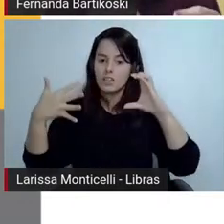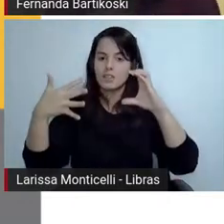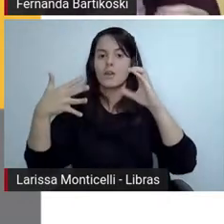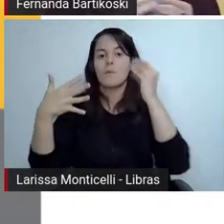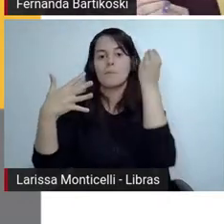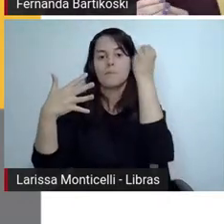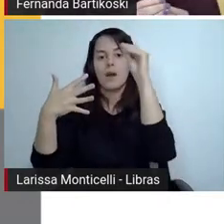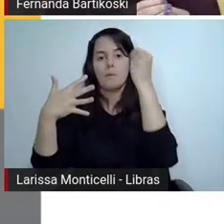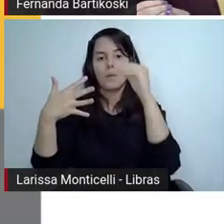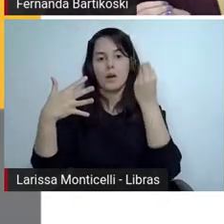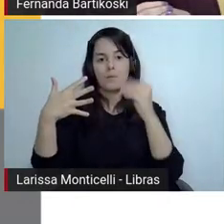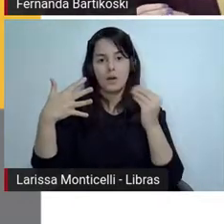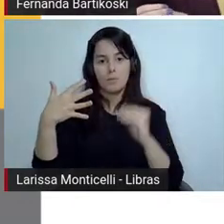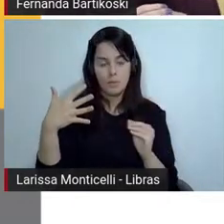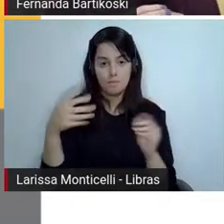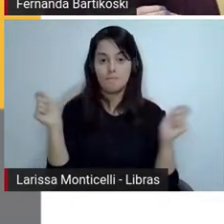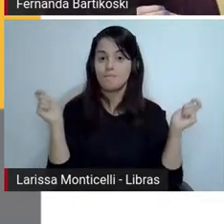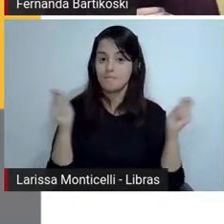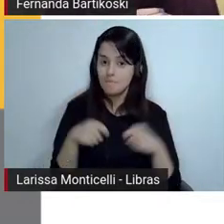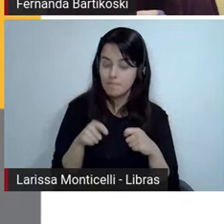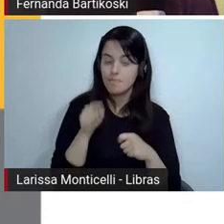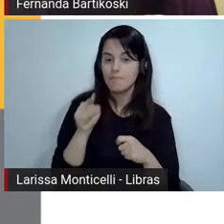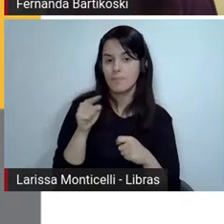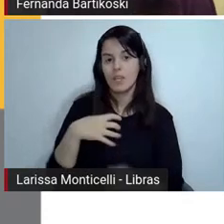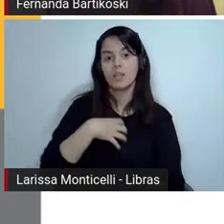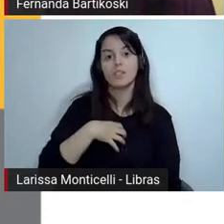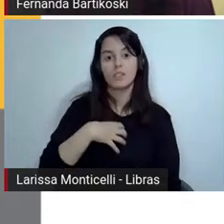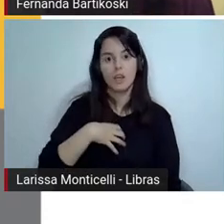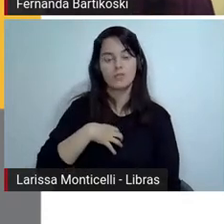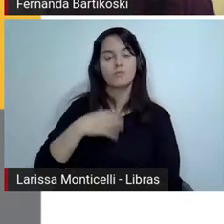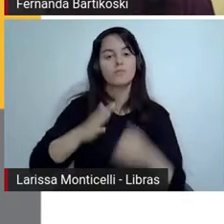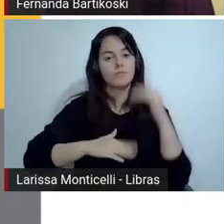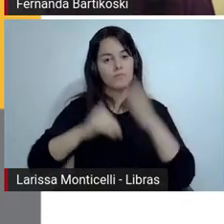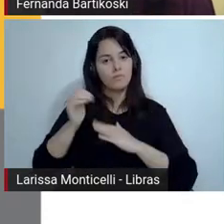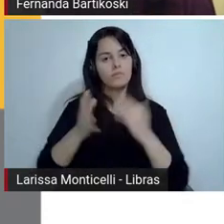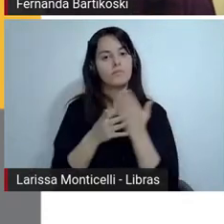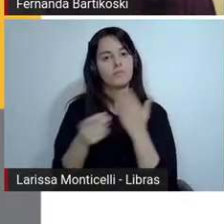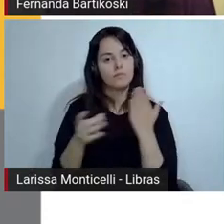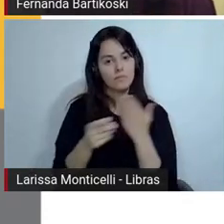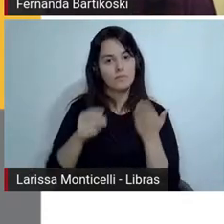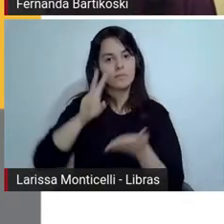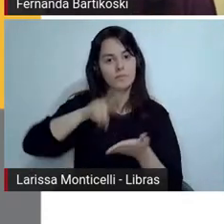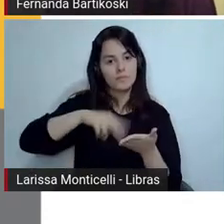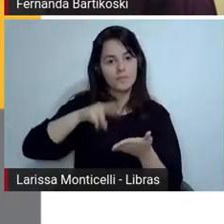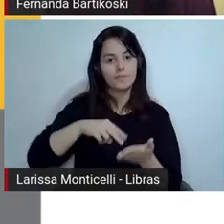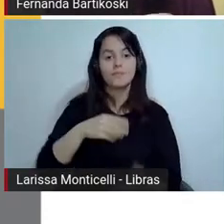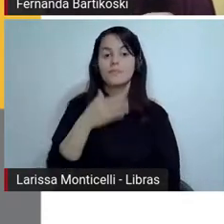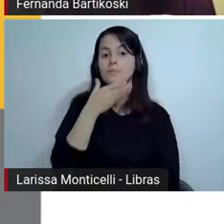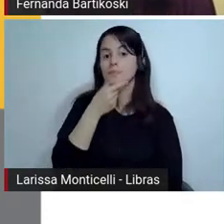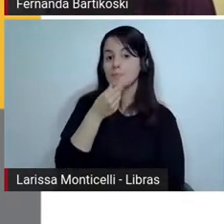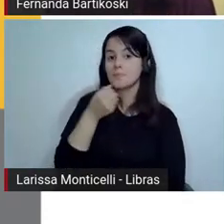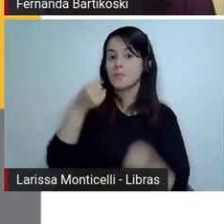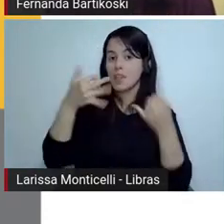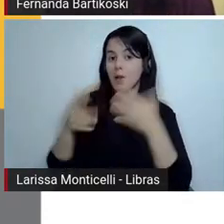nesse tipo de atividade e aí a gente entra como mediador dessa leitura porque talvez porque